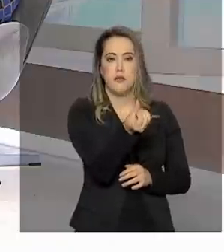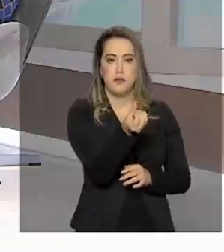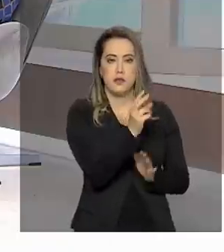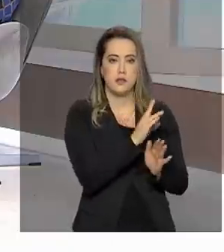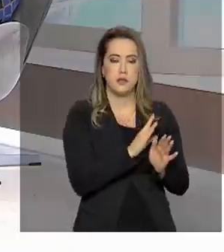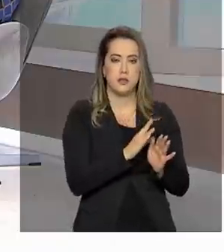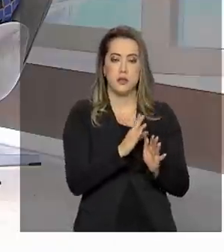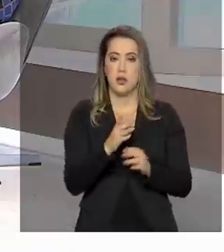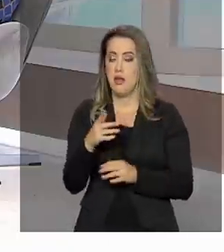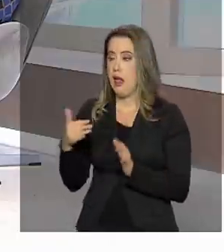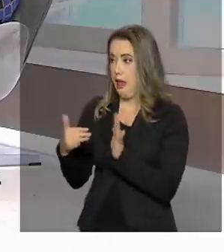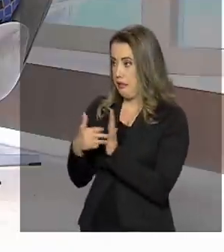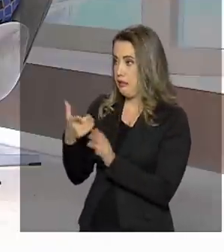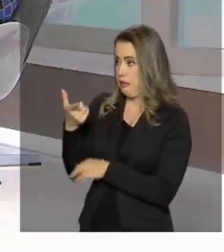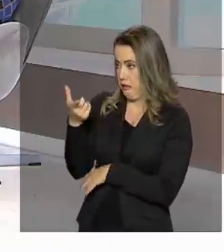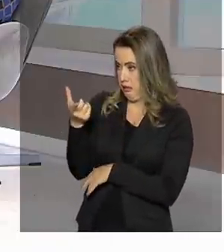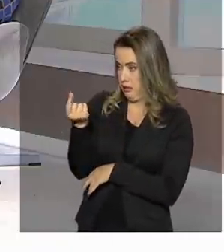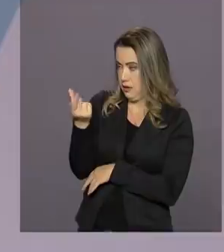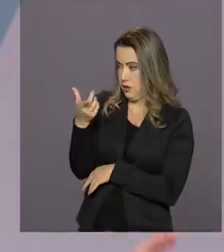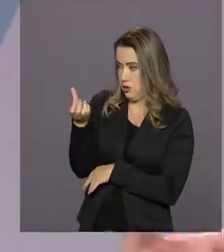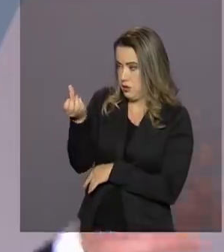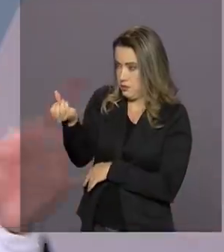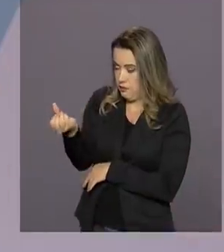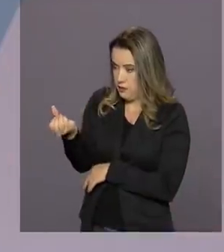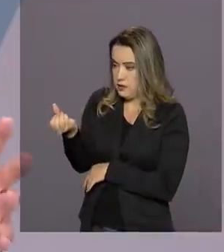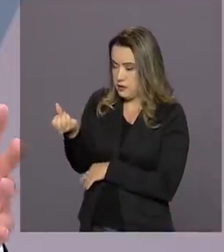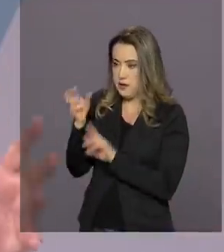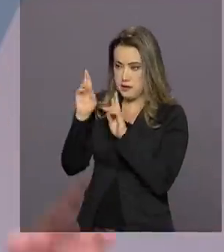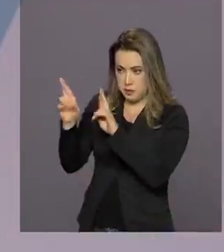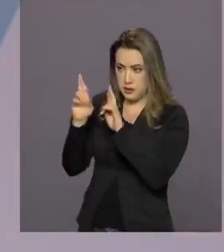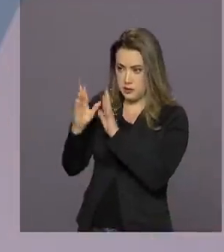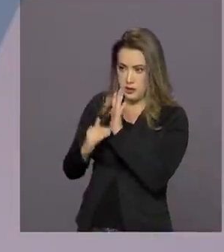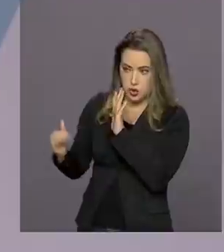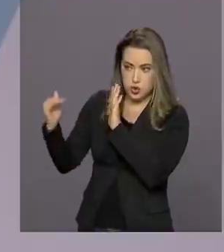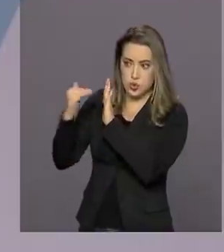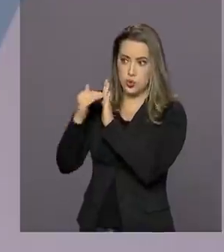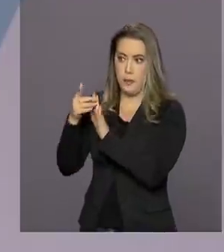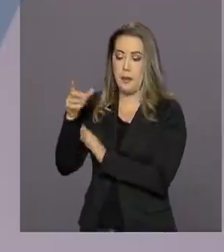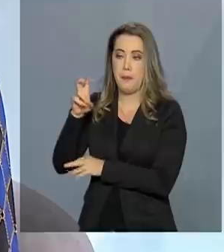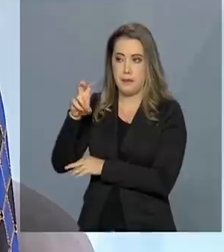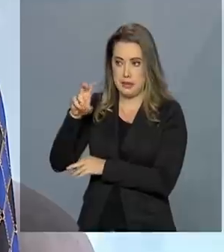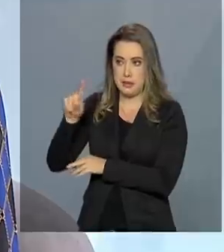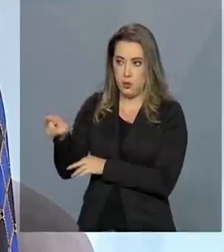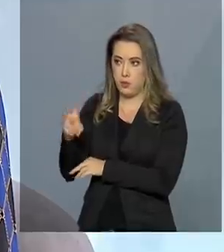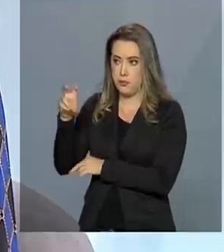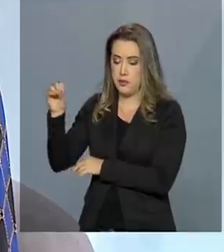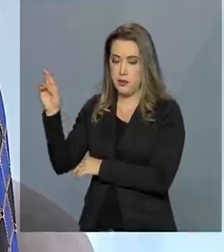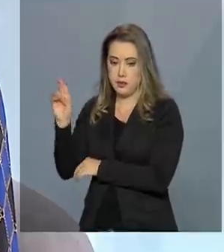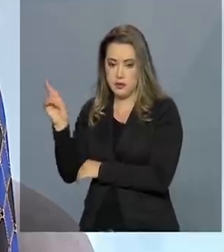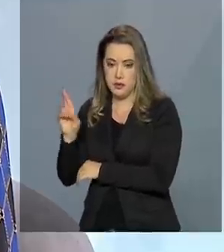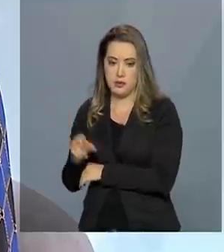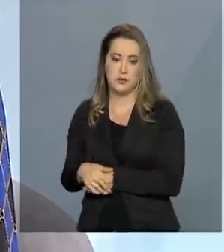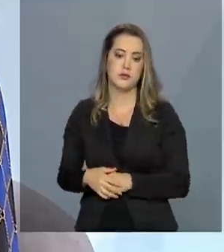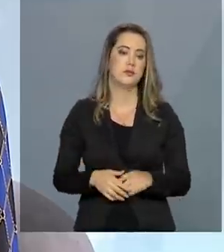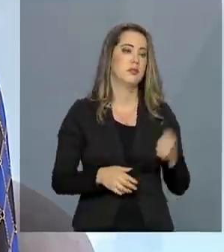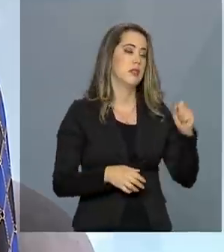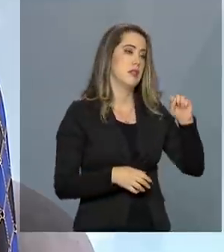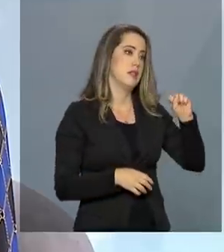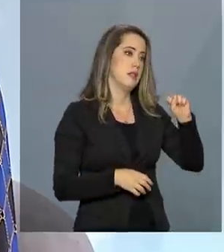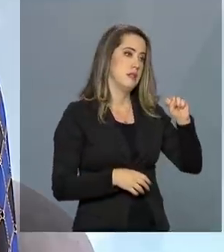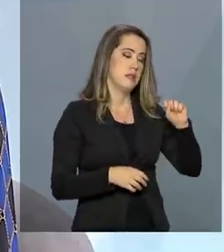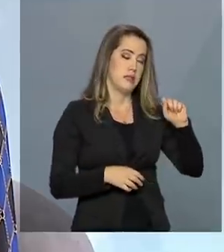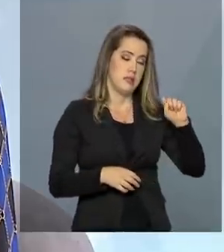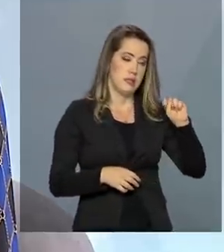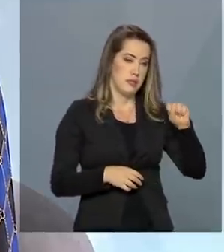-ano. É uma expectativa. É uma expectativa. Isso vai depender da arrecadação dos entes federados. Vai depender. Vai depender de como